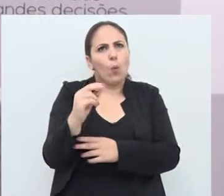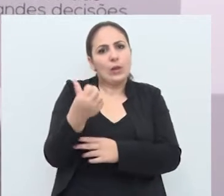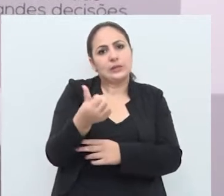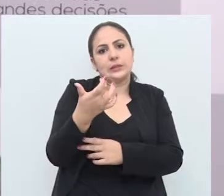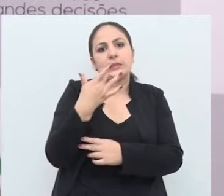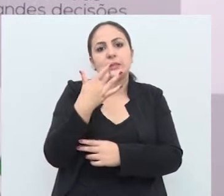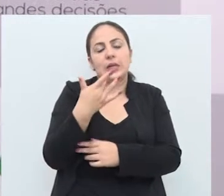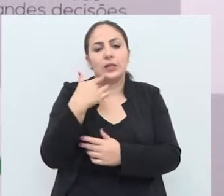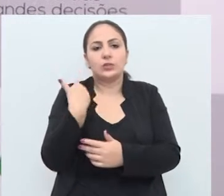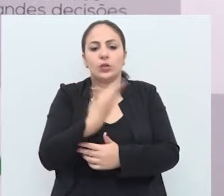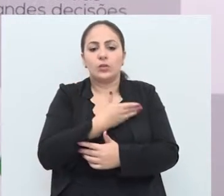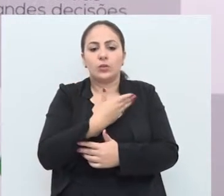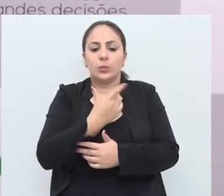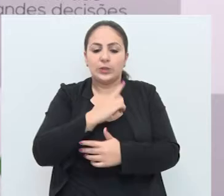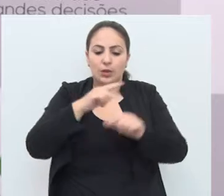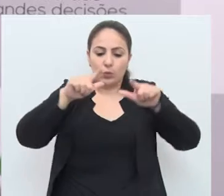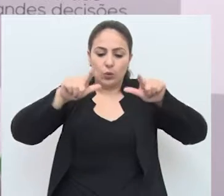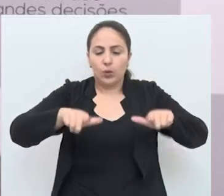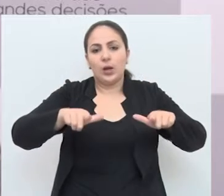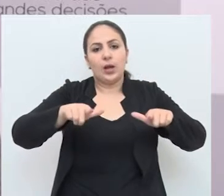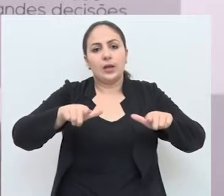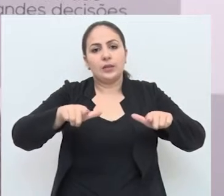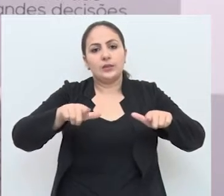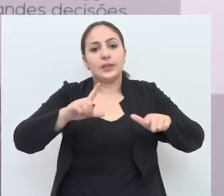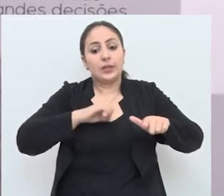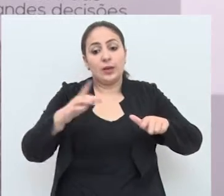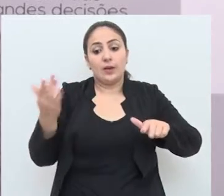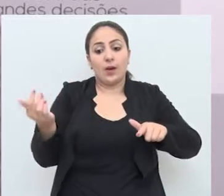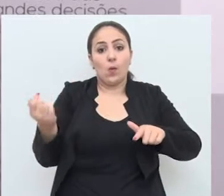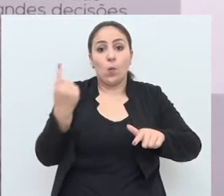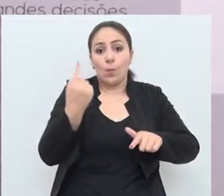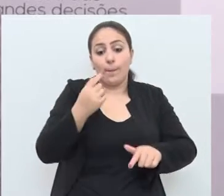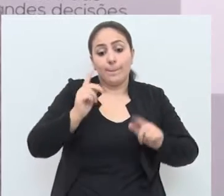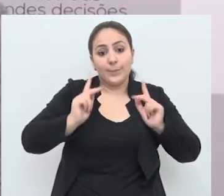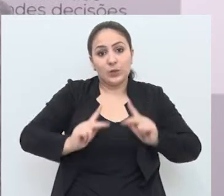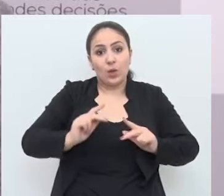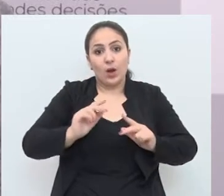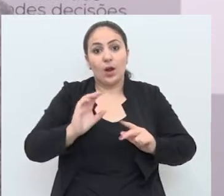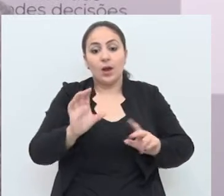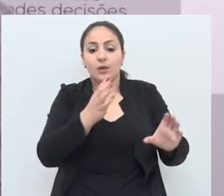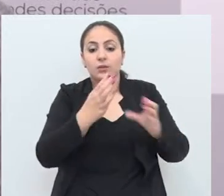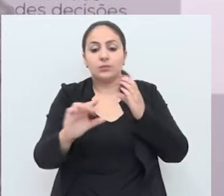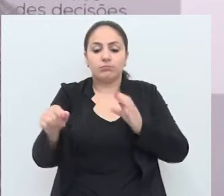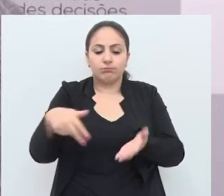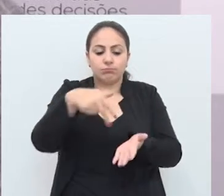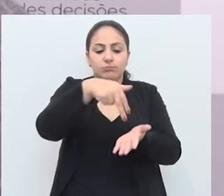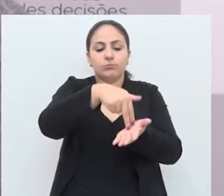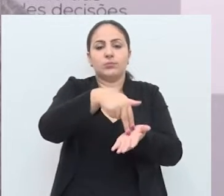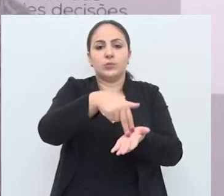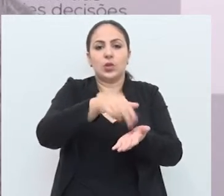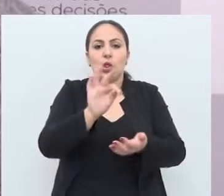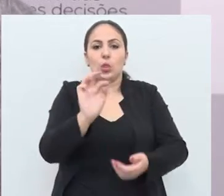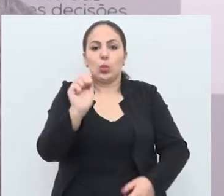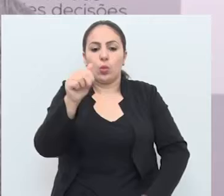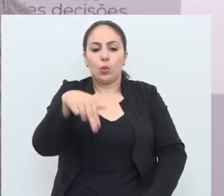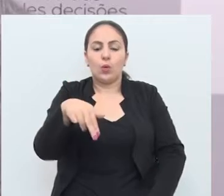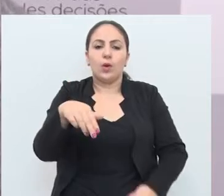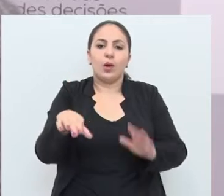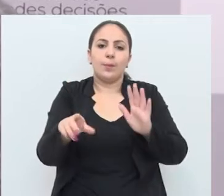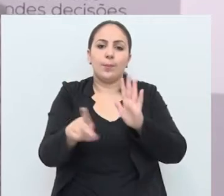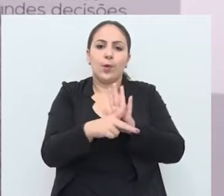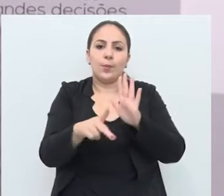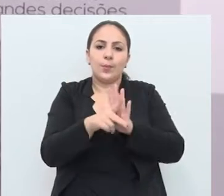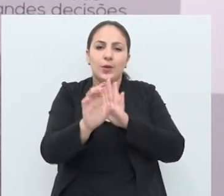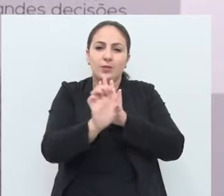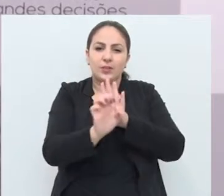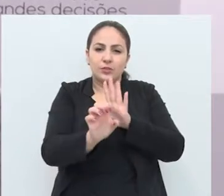gare, vamos estar recebendo o cantor de fora, com a banda, o Tom Carfe, muito conhecido já no meio evangélico, e vamos passar